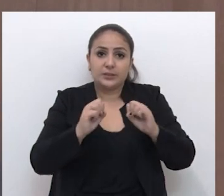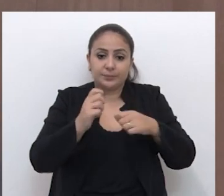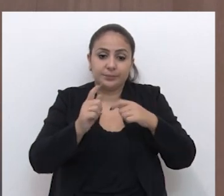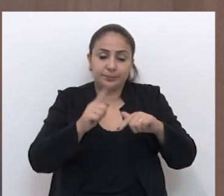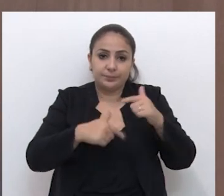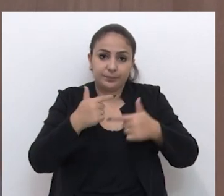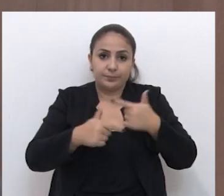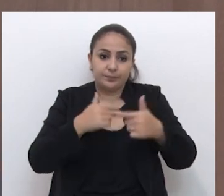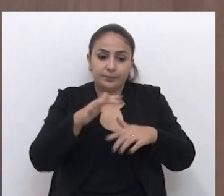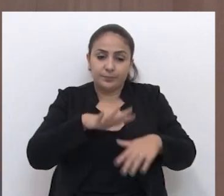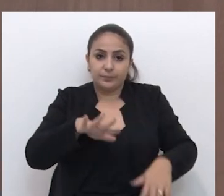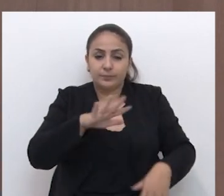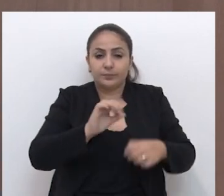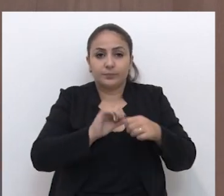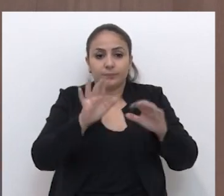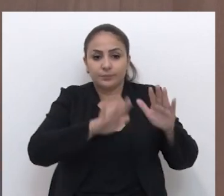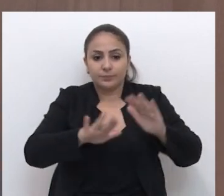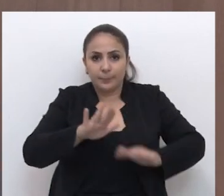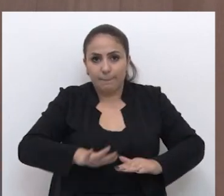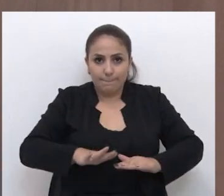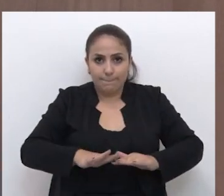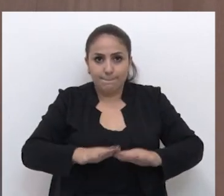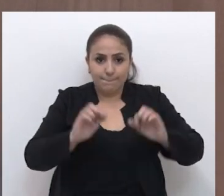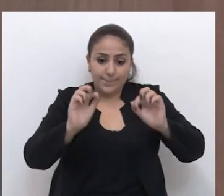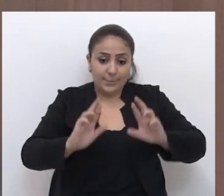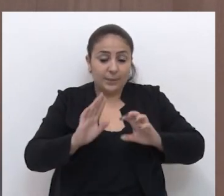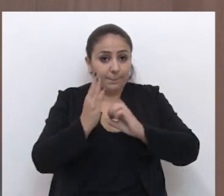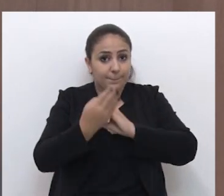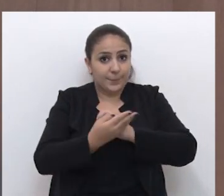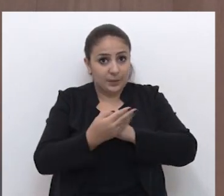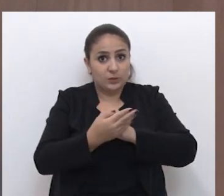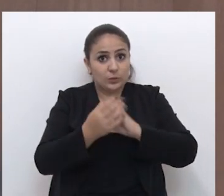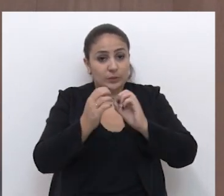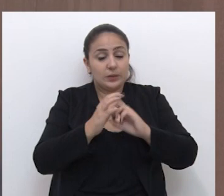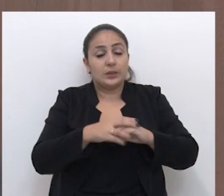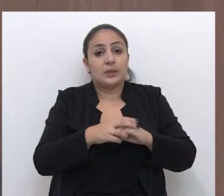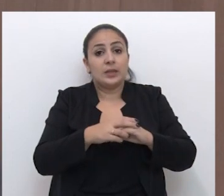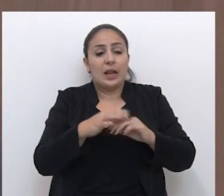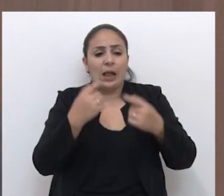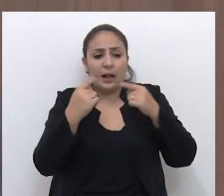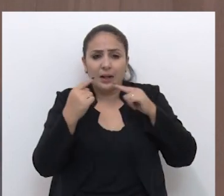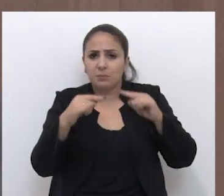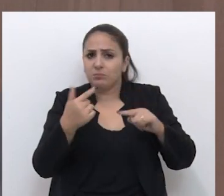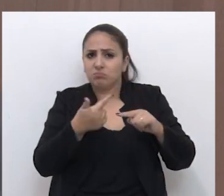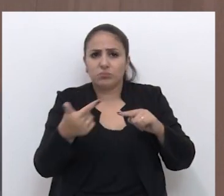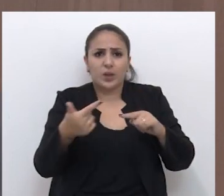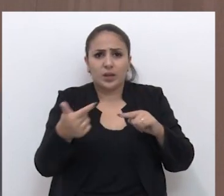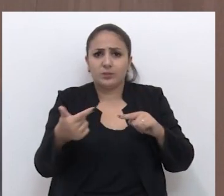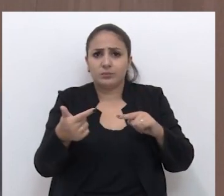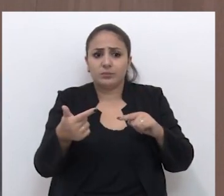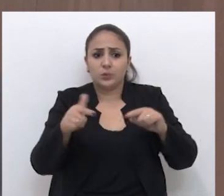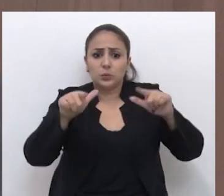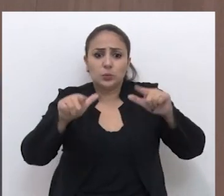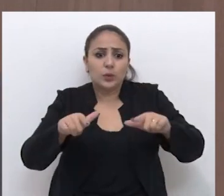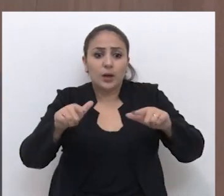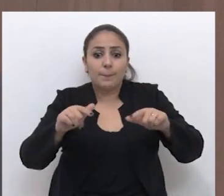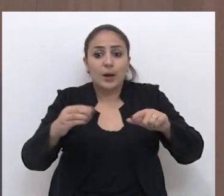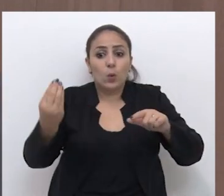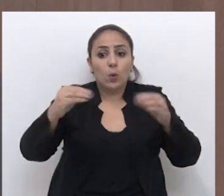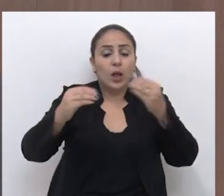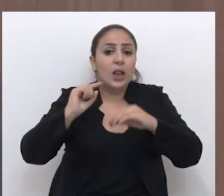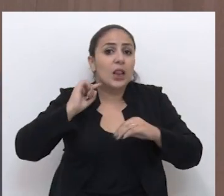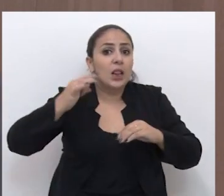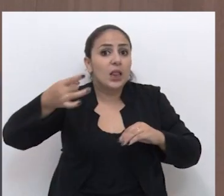da Secretaria de Serviços Gerais, vai ser feita uma limpeza, um mutirão de limpeza naquele bairro, onde os moradores reclamam que não tem onde